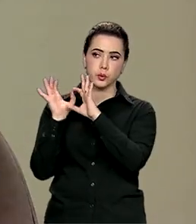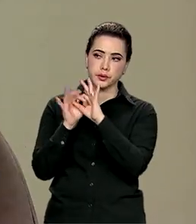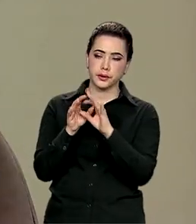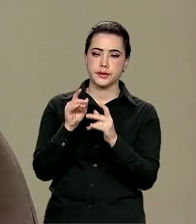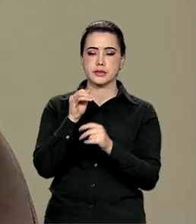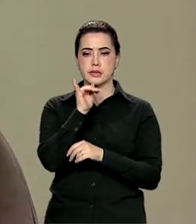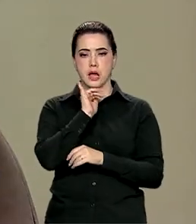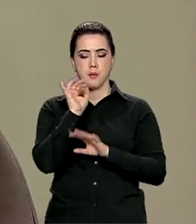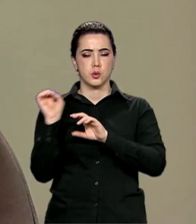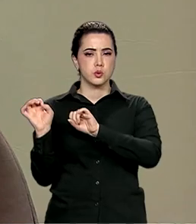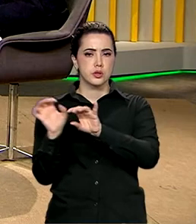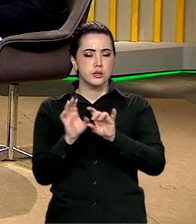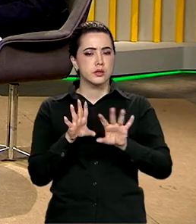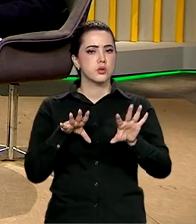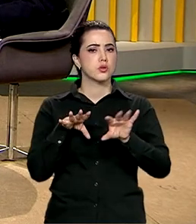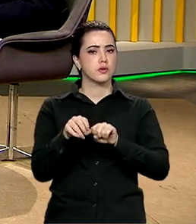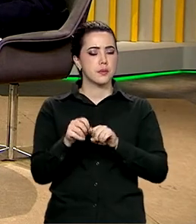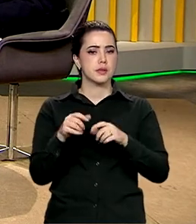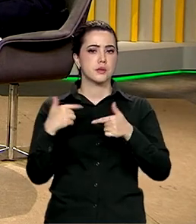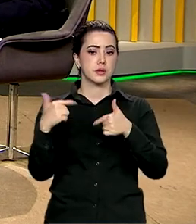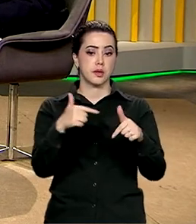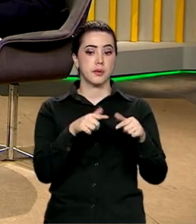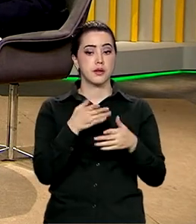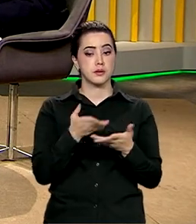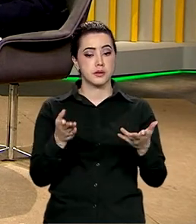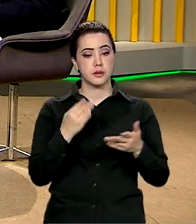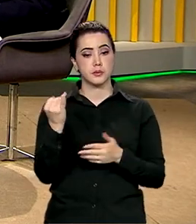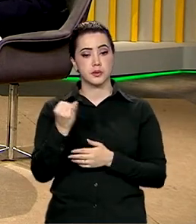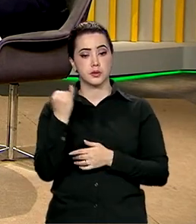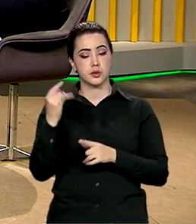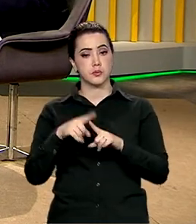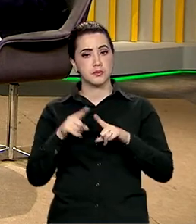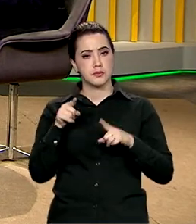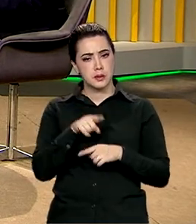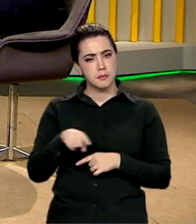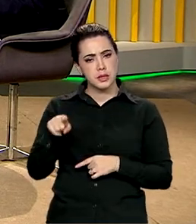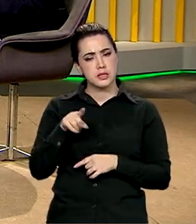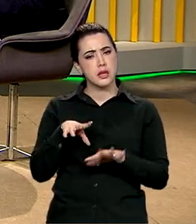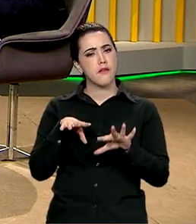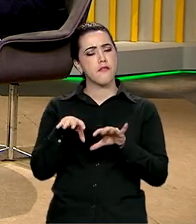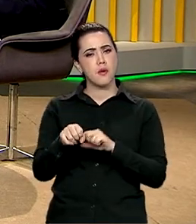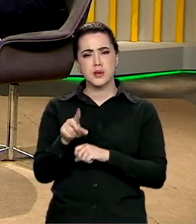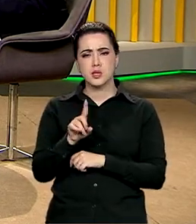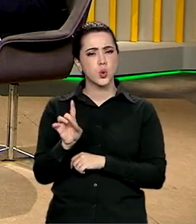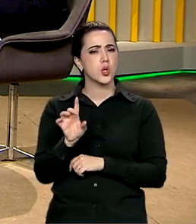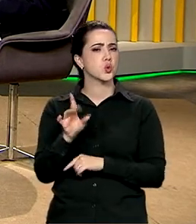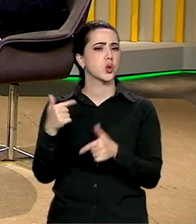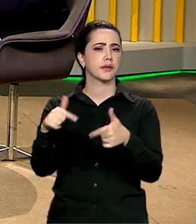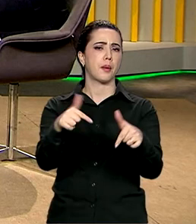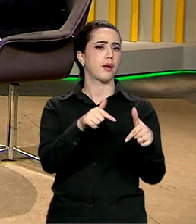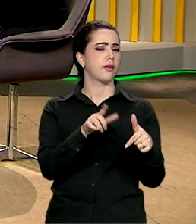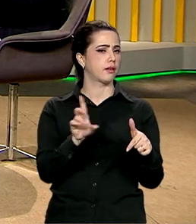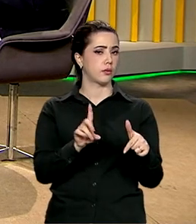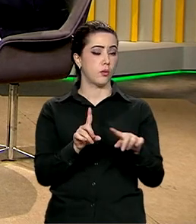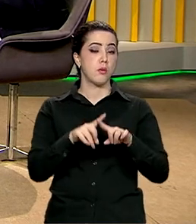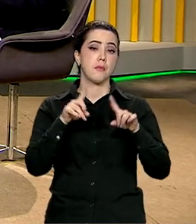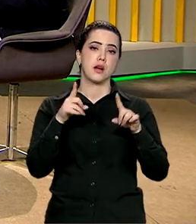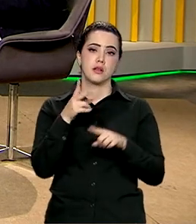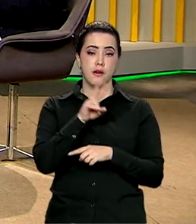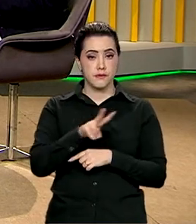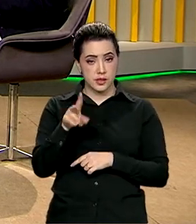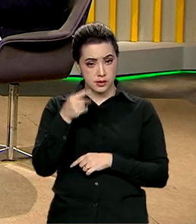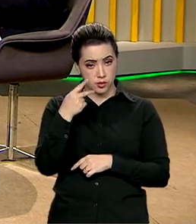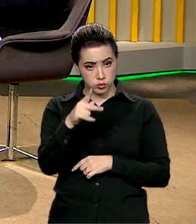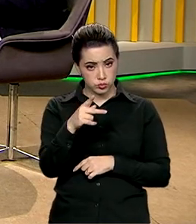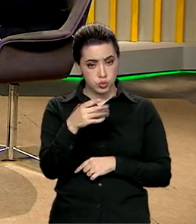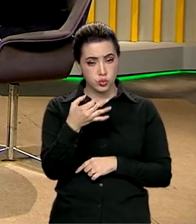educação, de dar formação para o trabalho. Claro que isso é muito importante, mas formação não é só isso, né? Então, qual que é a visão da sua área